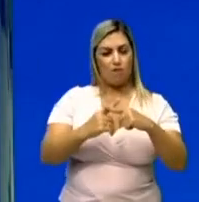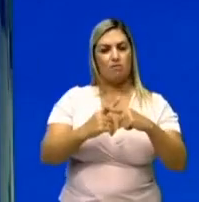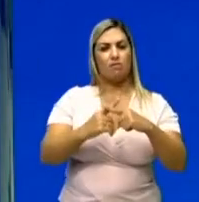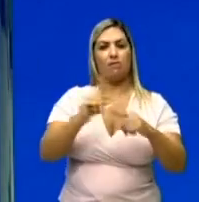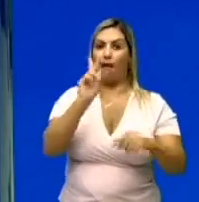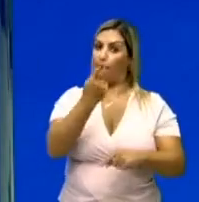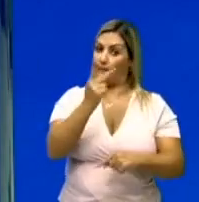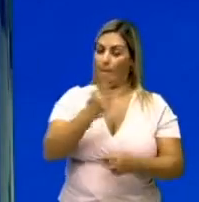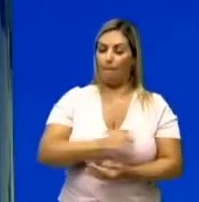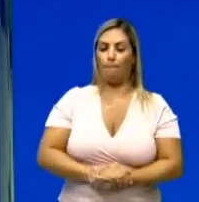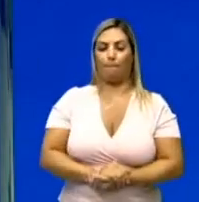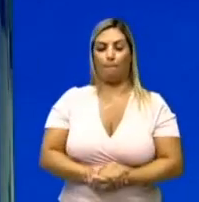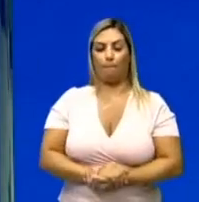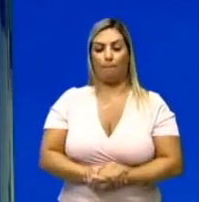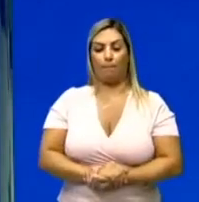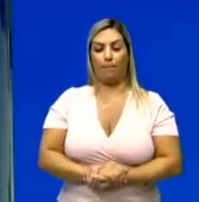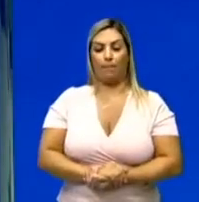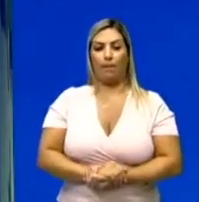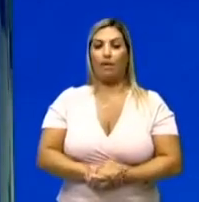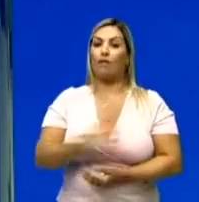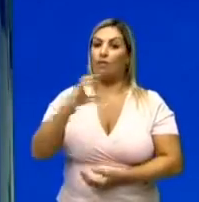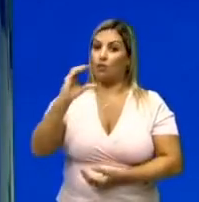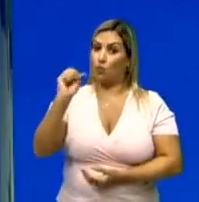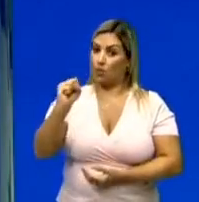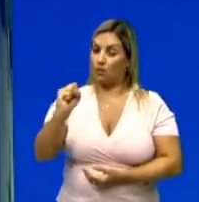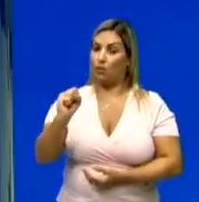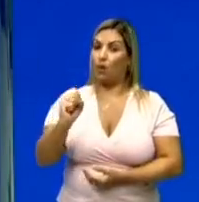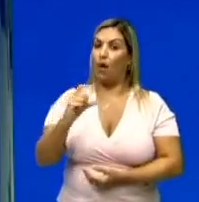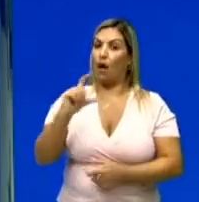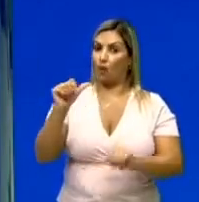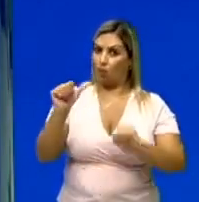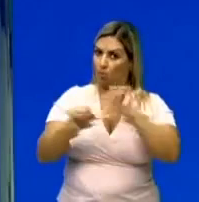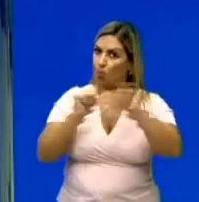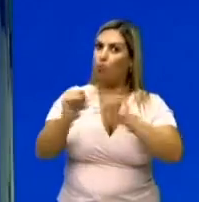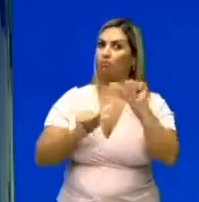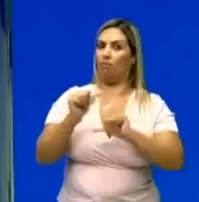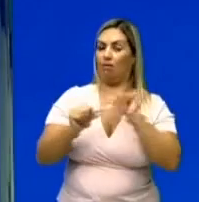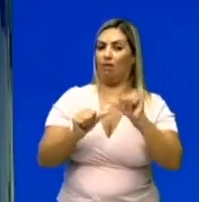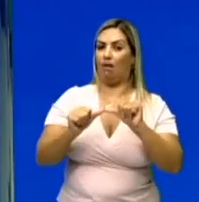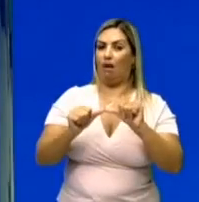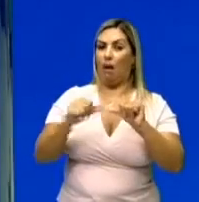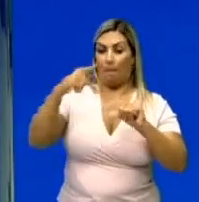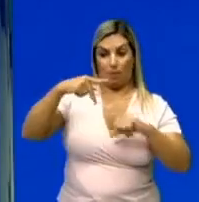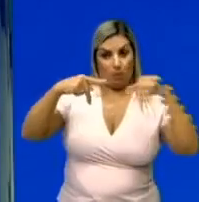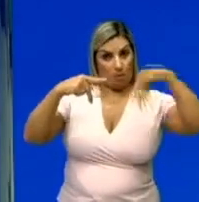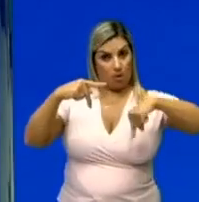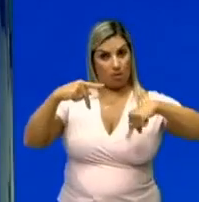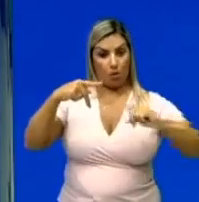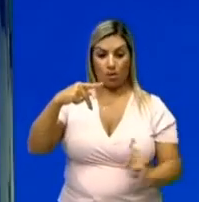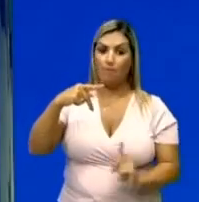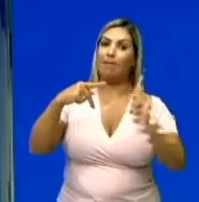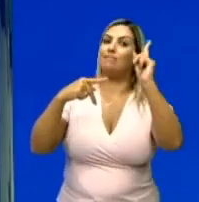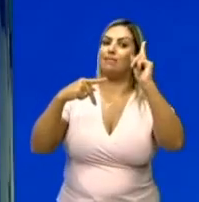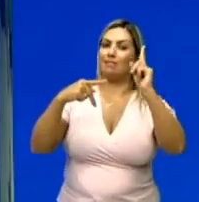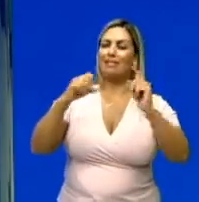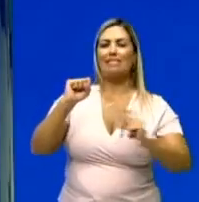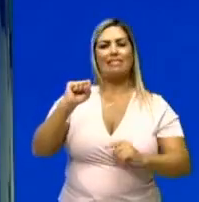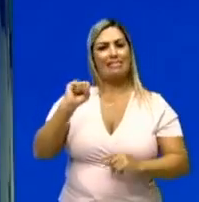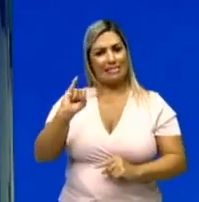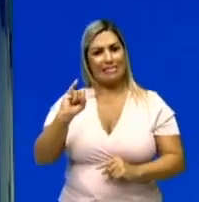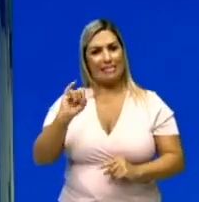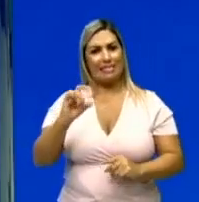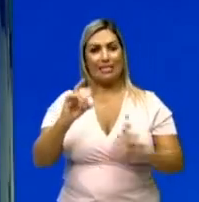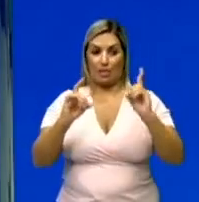H. Vezes o cosseno do ângulo. Agora, a historinha muda. Olha só. A força peso está para baixo. Se tivesse